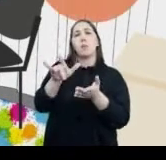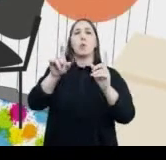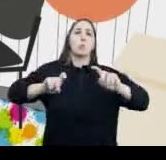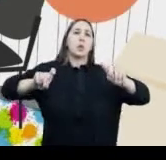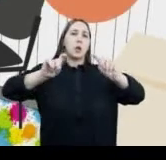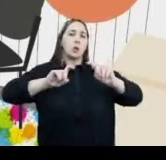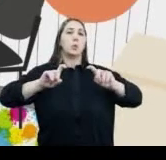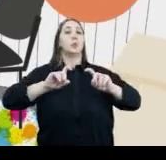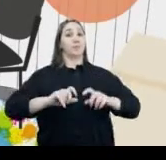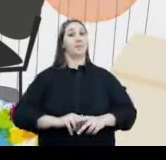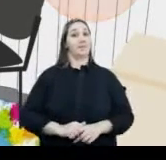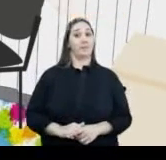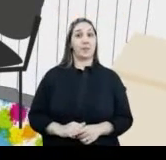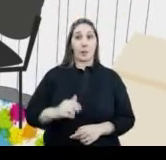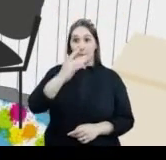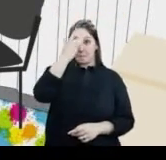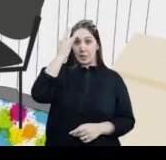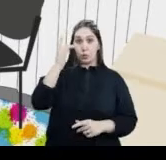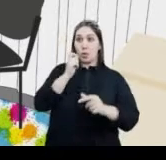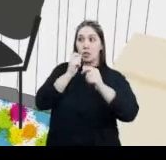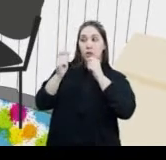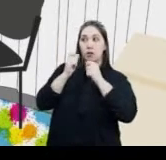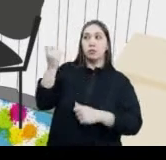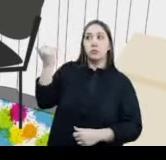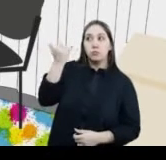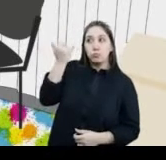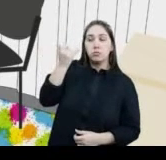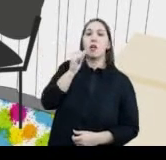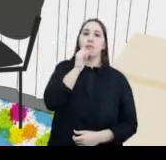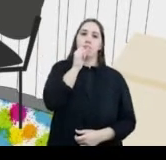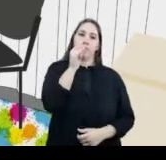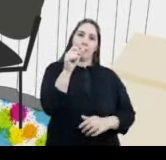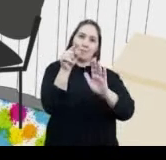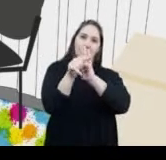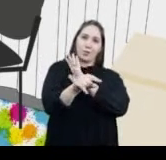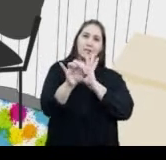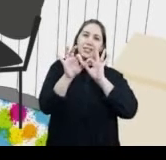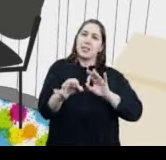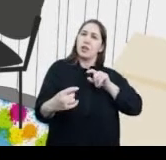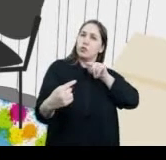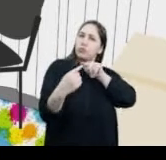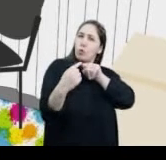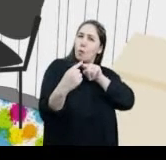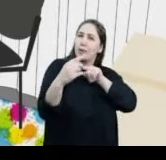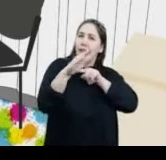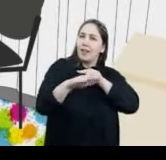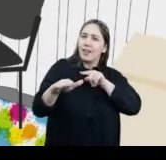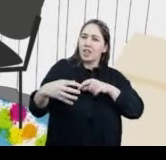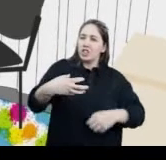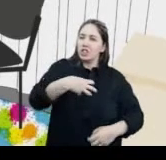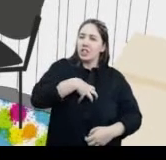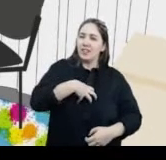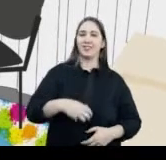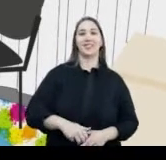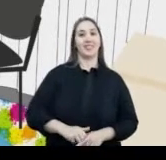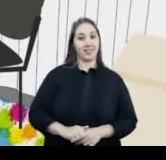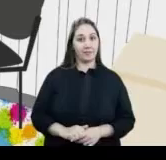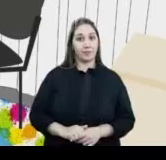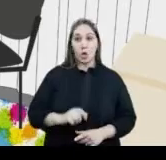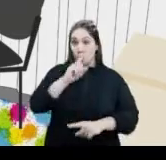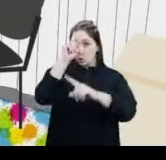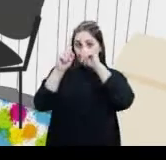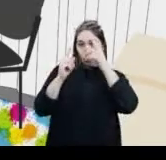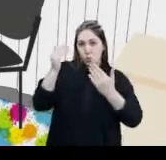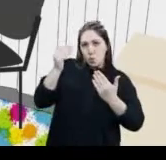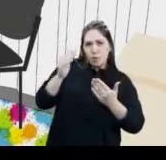justiça Não há mais dúvidas e nada